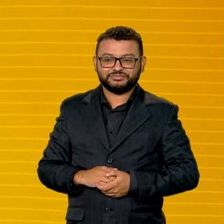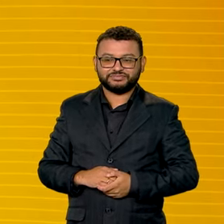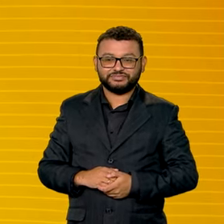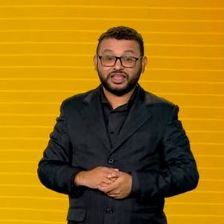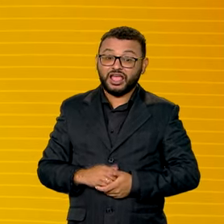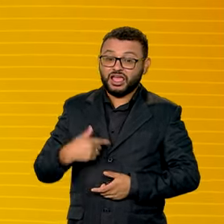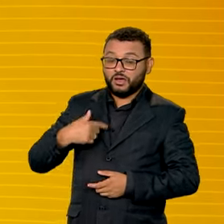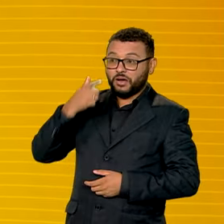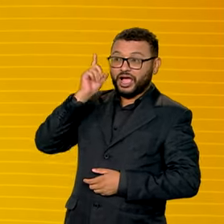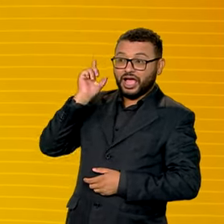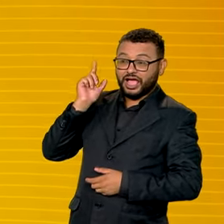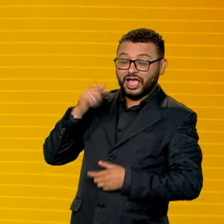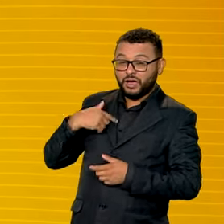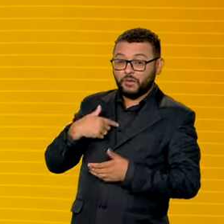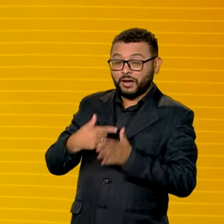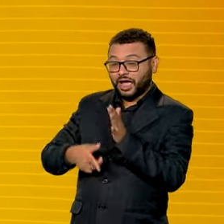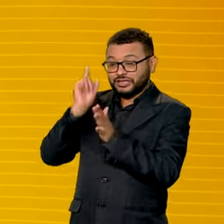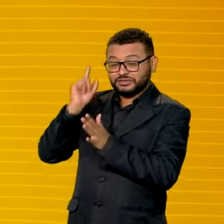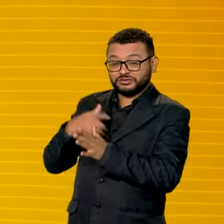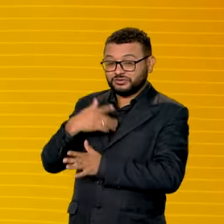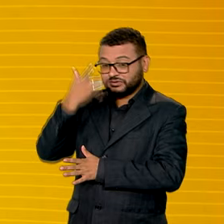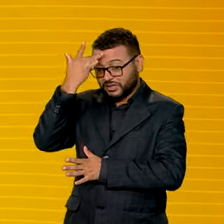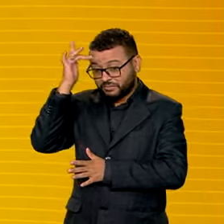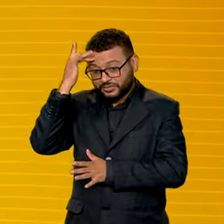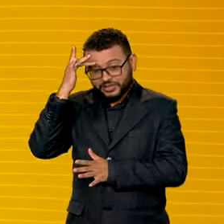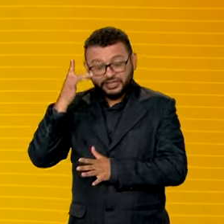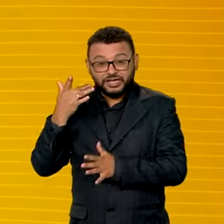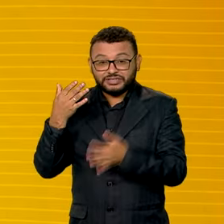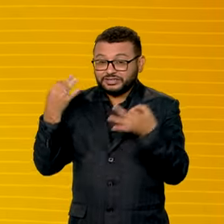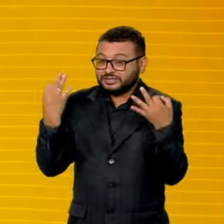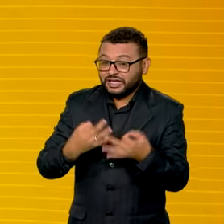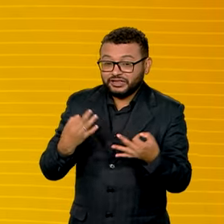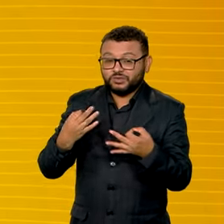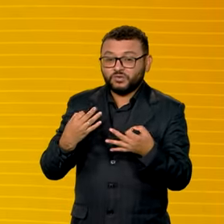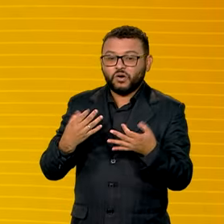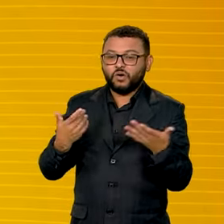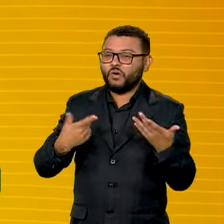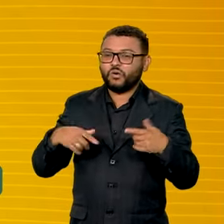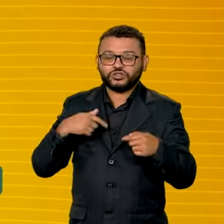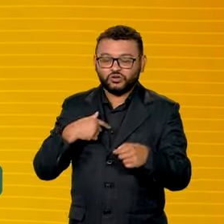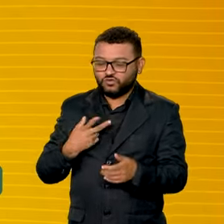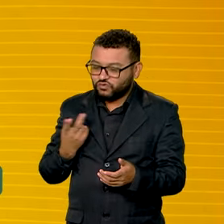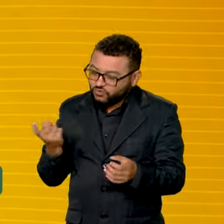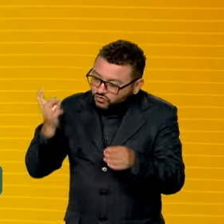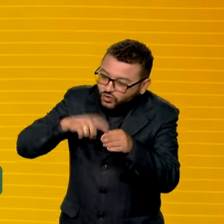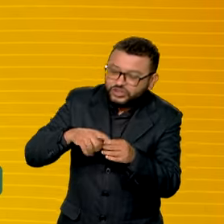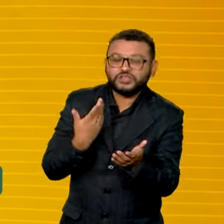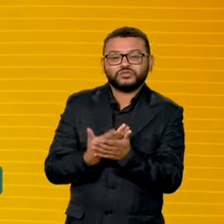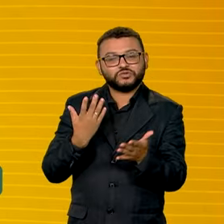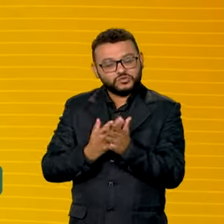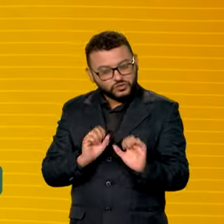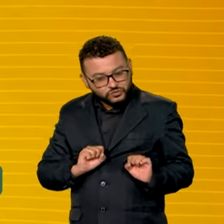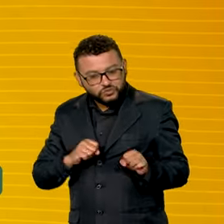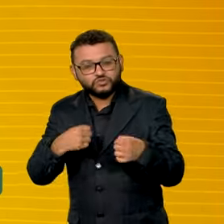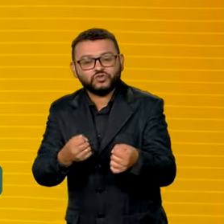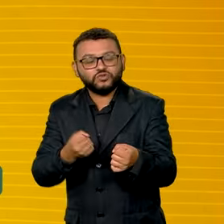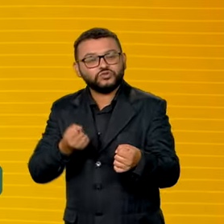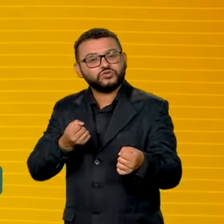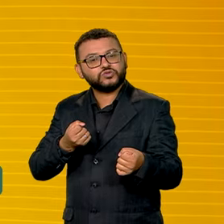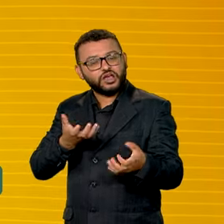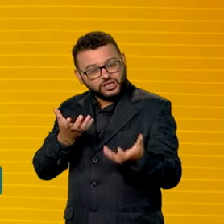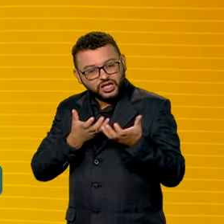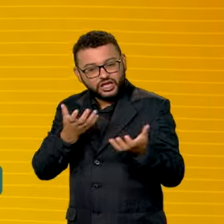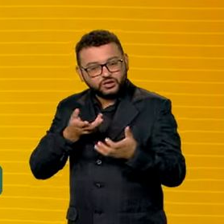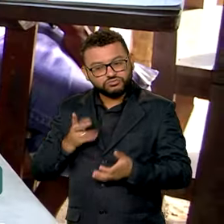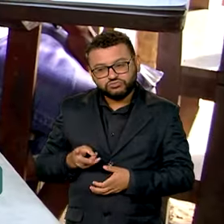Antes, atrás, se eu não tinha parado, tinha continuado. Hoje eu não paro, vou terminar meus estudos e influir, mas